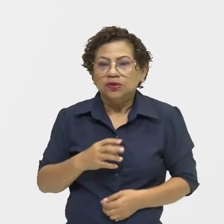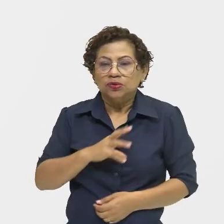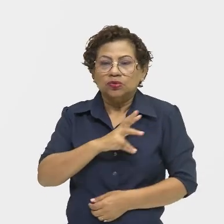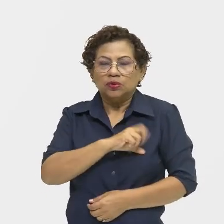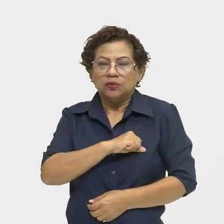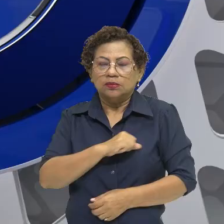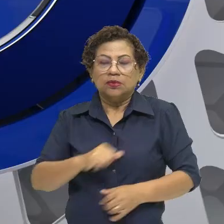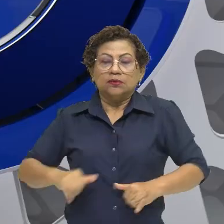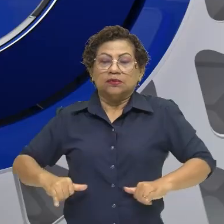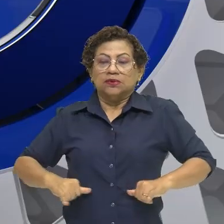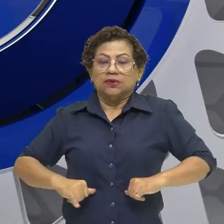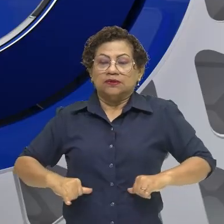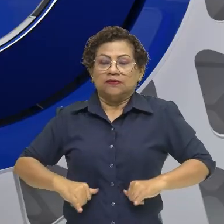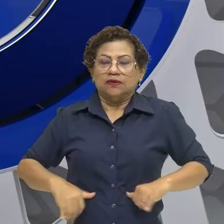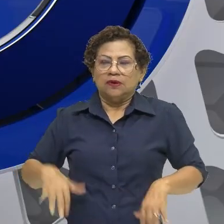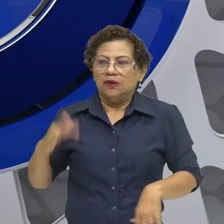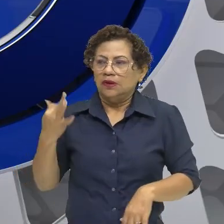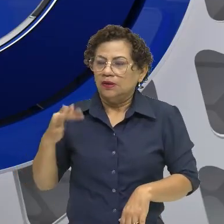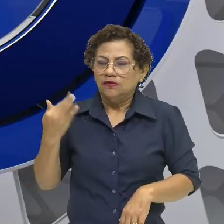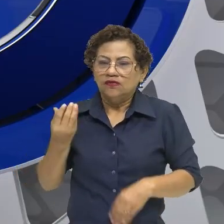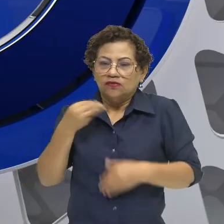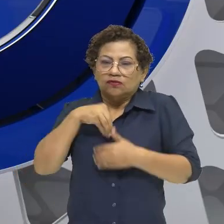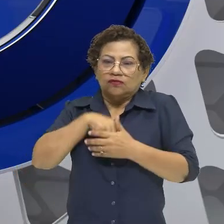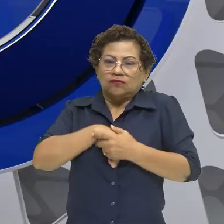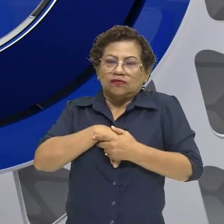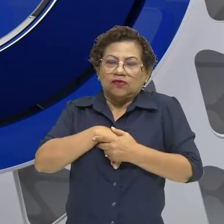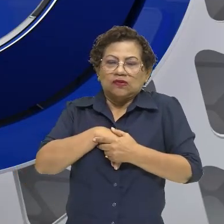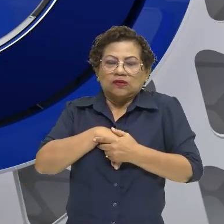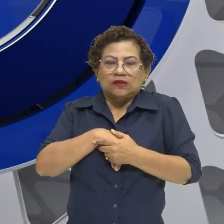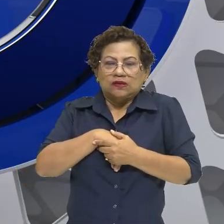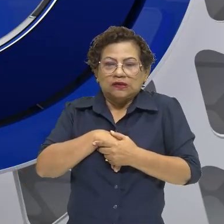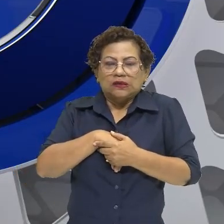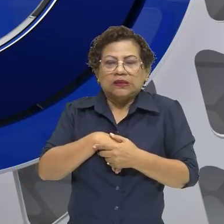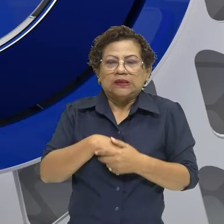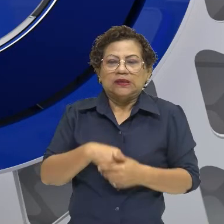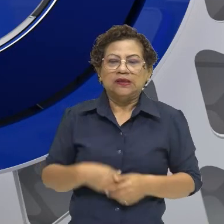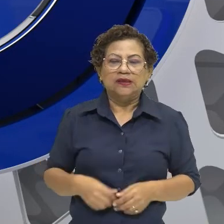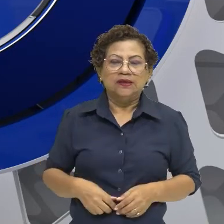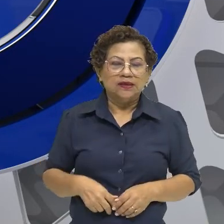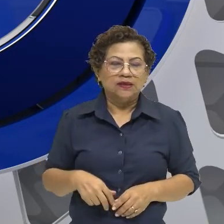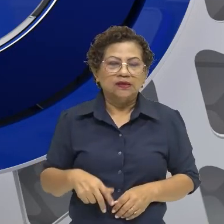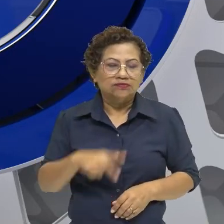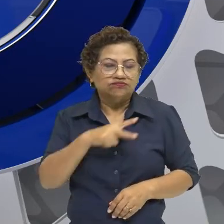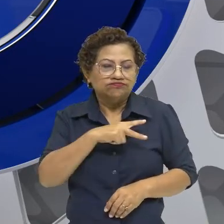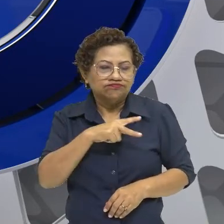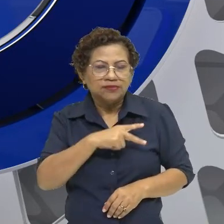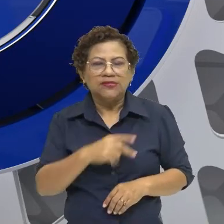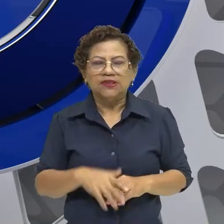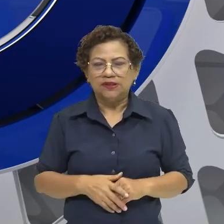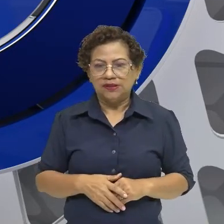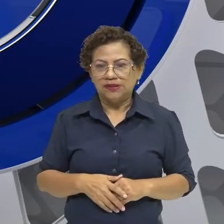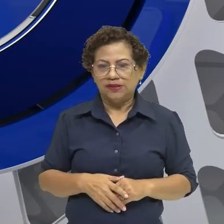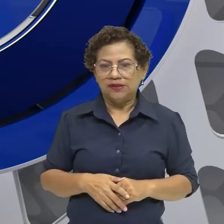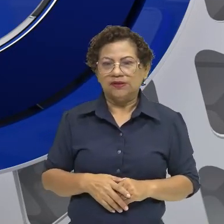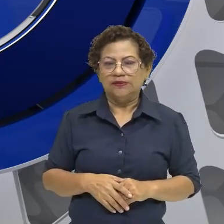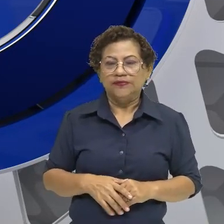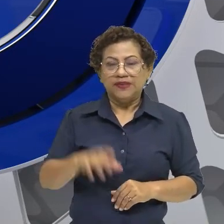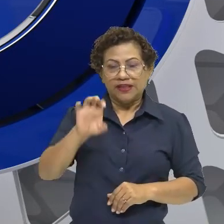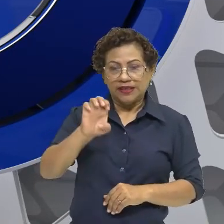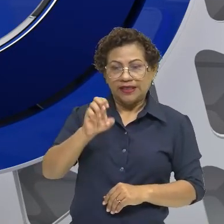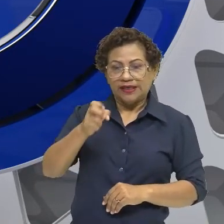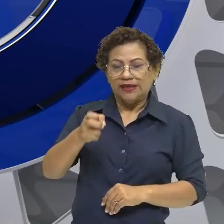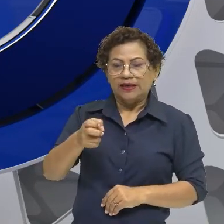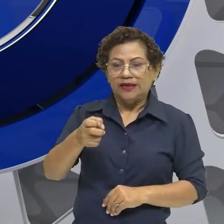sofrido. A dor que vem do íntimo, a dor que vem do psicológico. Então, o impressionismo vai trazer uma carga muito